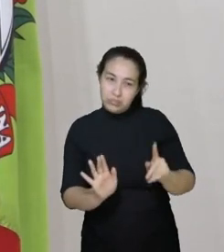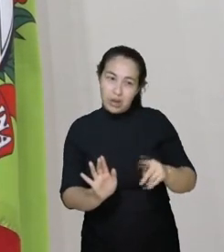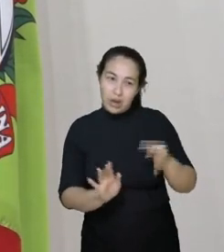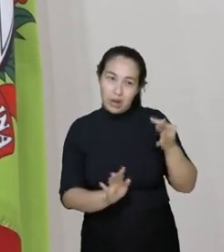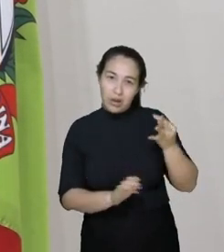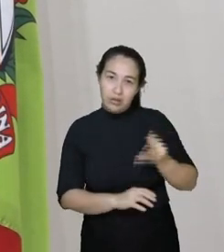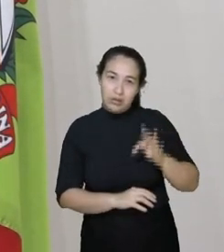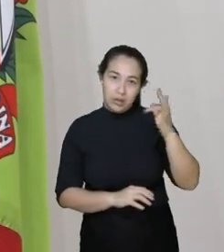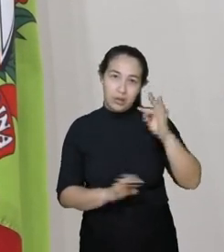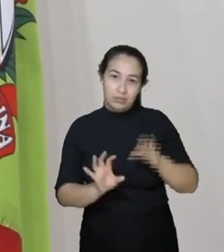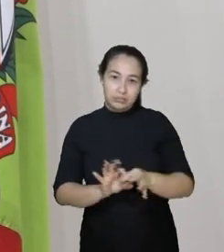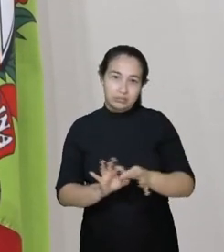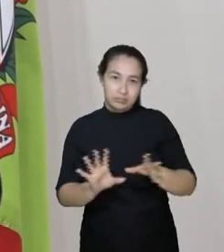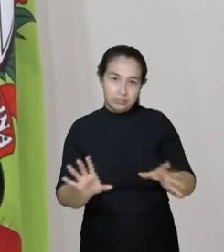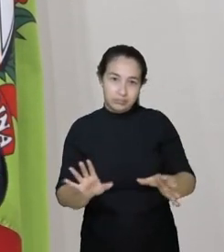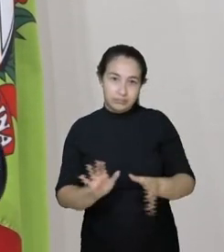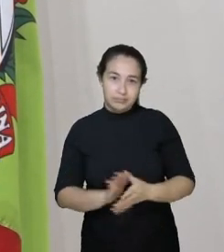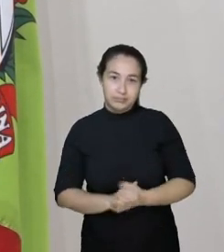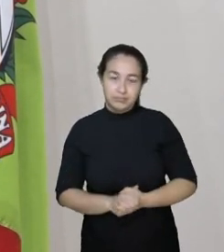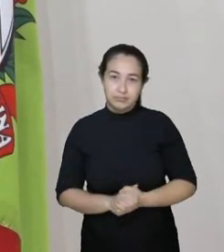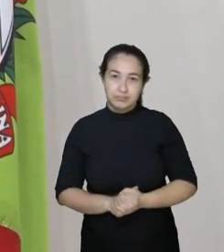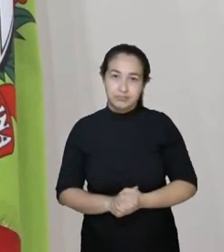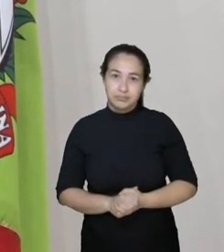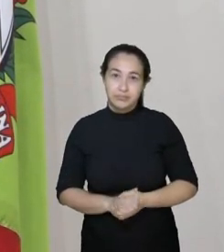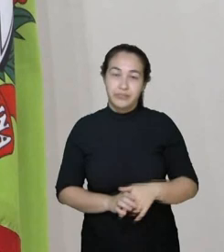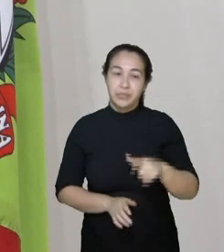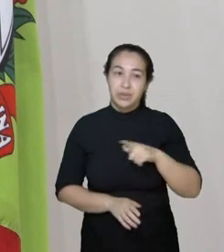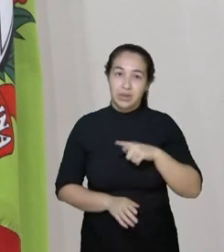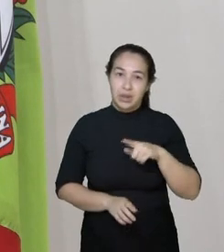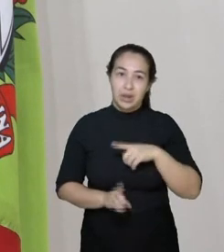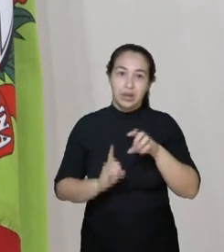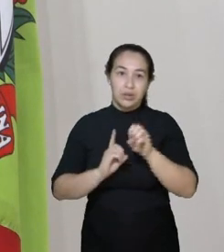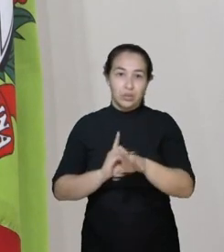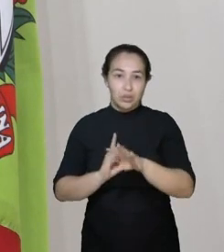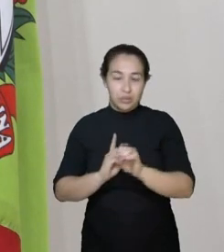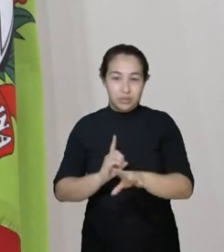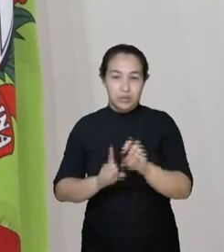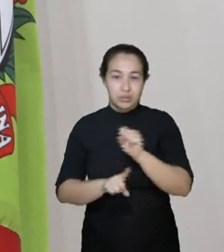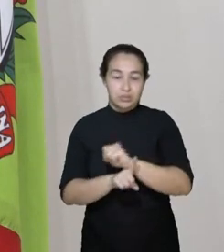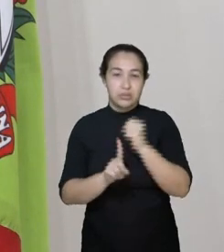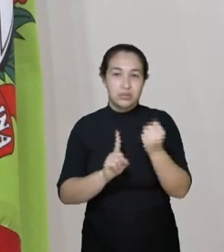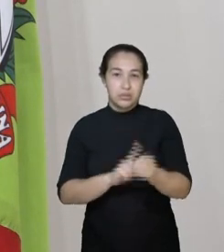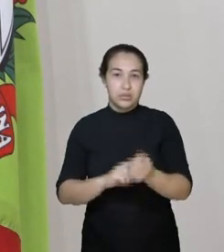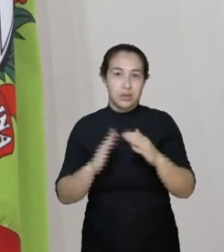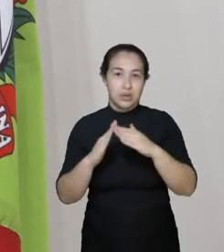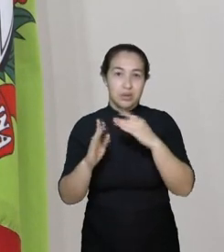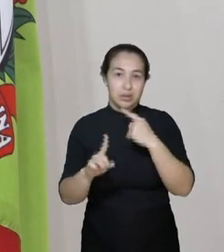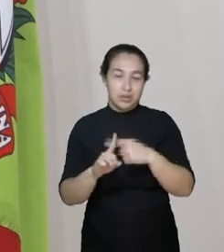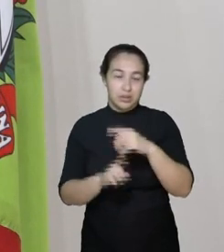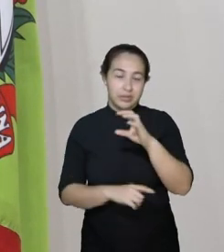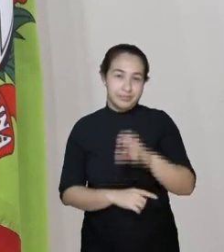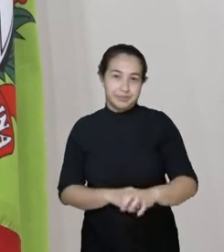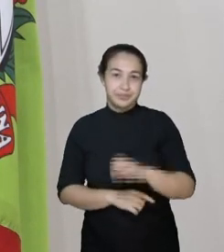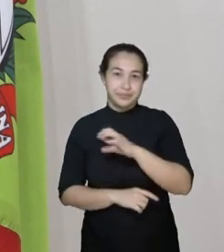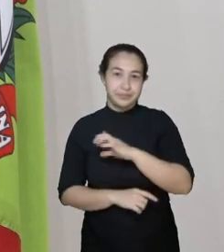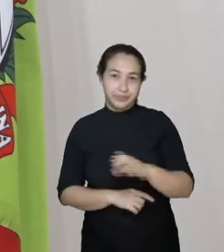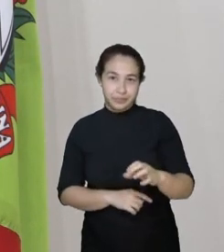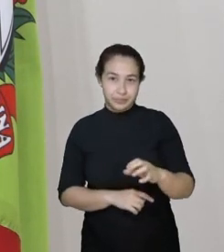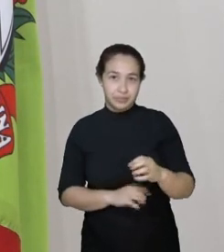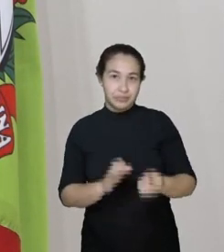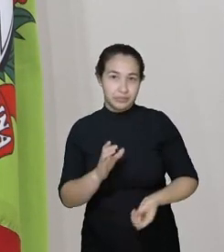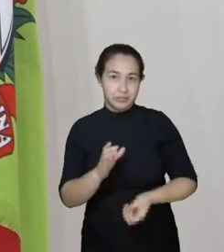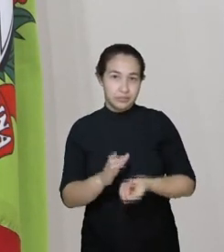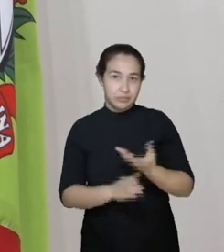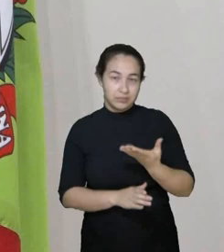da libertação. Existe a doutrina social da igreja, desenvolvida pelos papas desde Leão